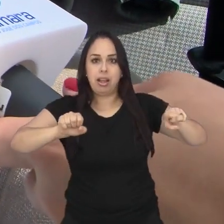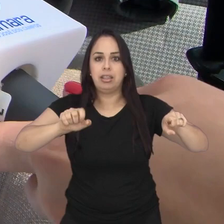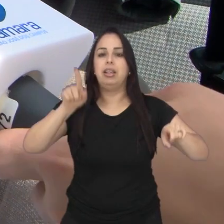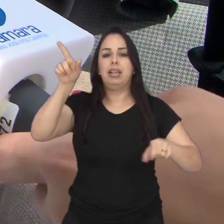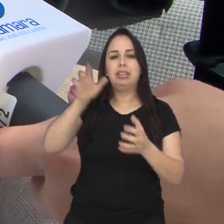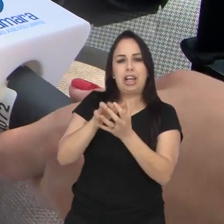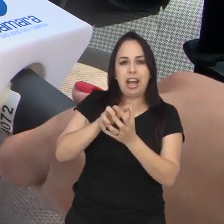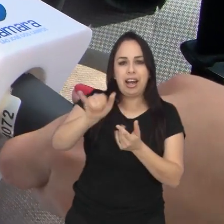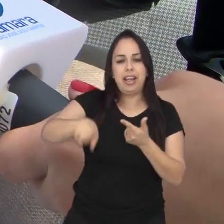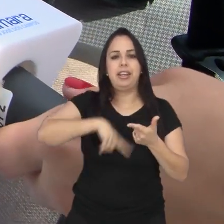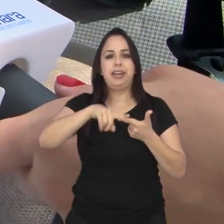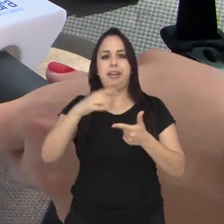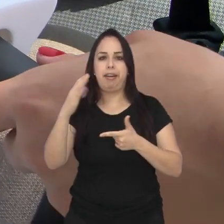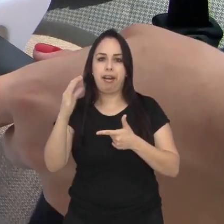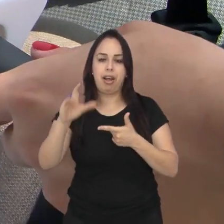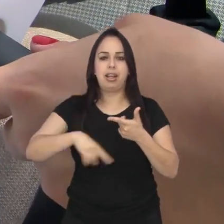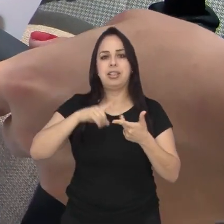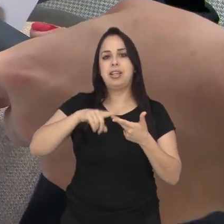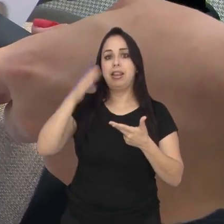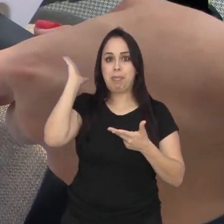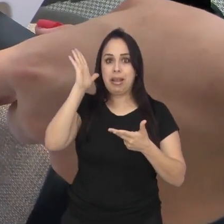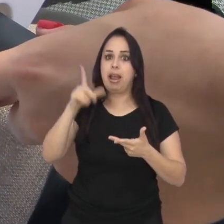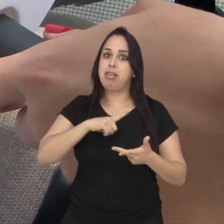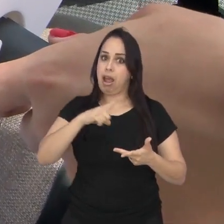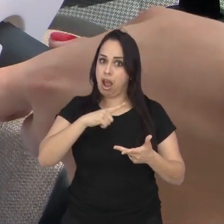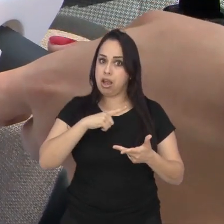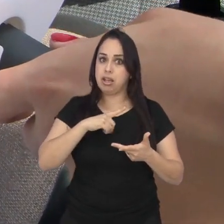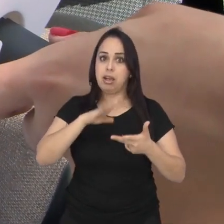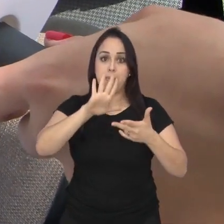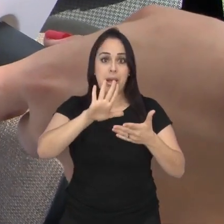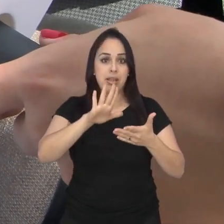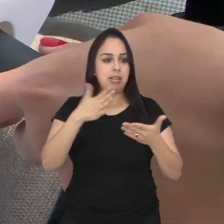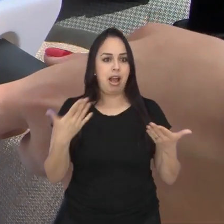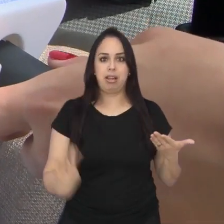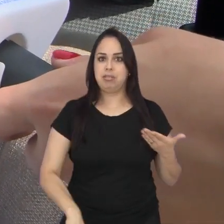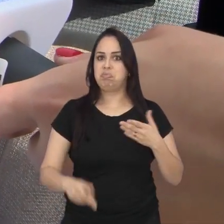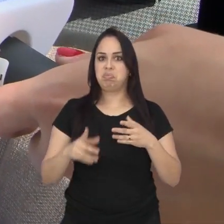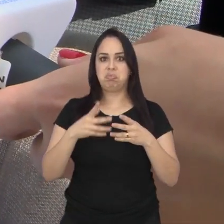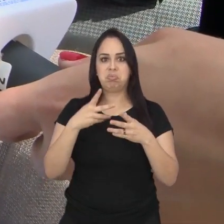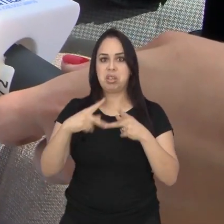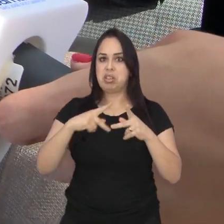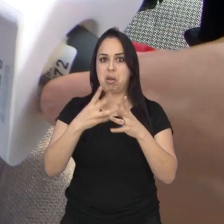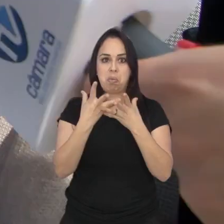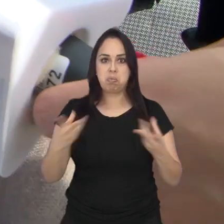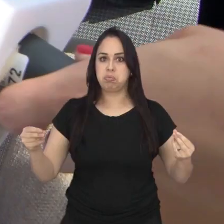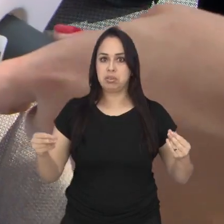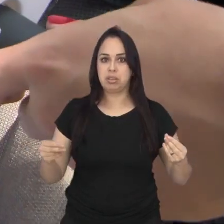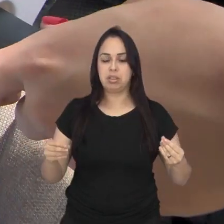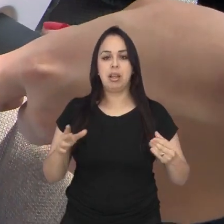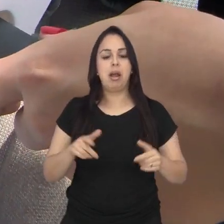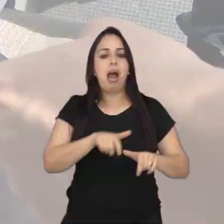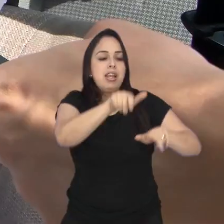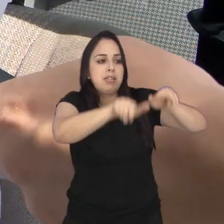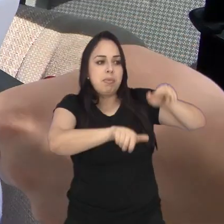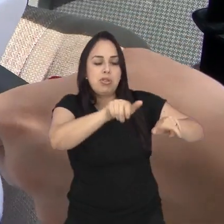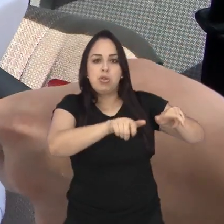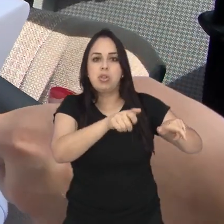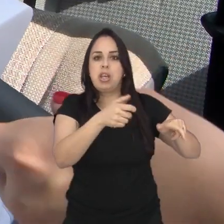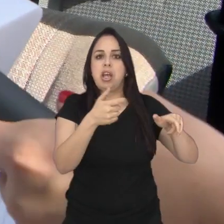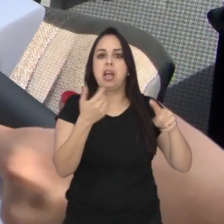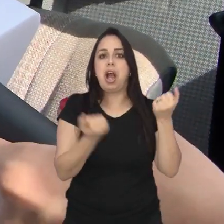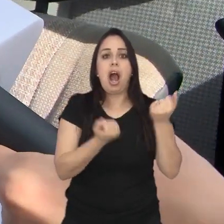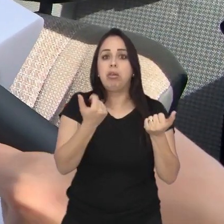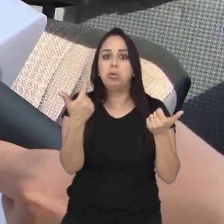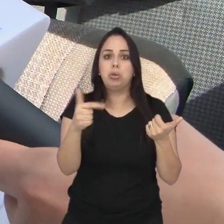Aí depois eu sei o que fizeram, tiraram. Nas outras cidades tem, Jacarito, Talbaté, Caçapava. Agora aqui eu não sei por que tiraram. Mas seria uma boa, sim. As pessoas